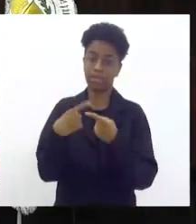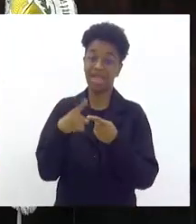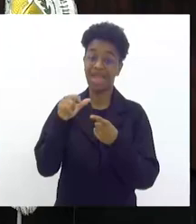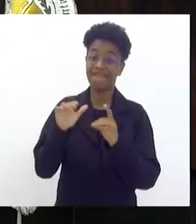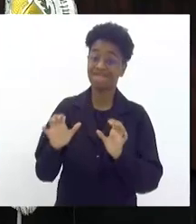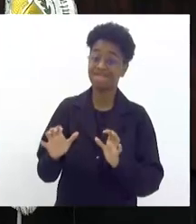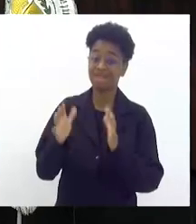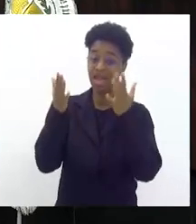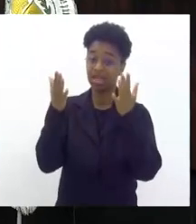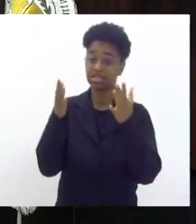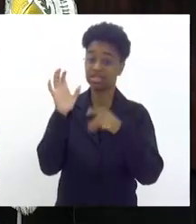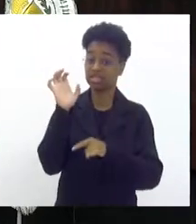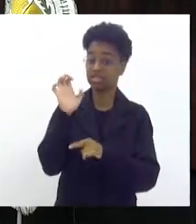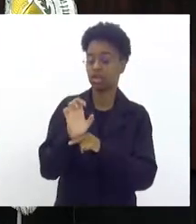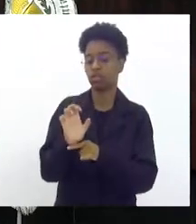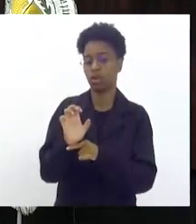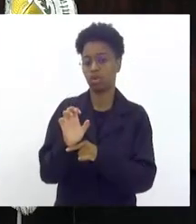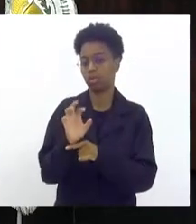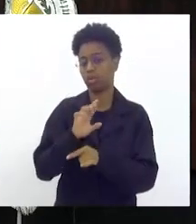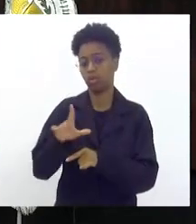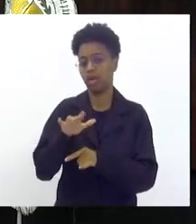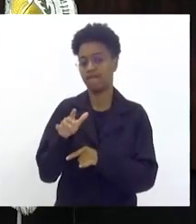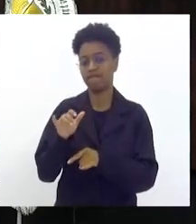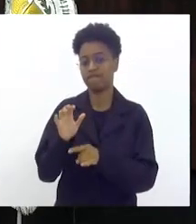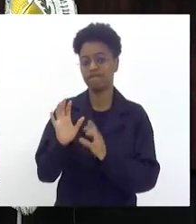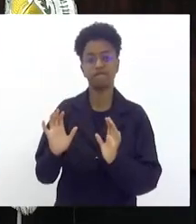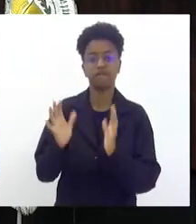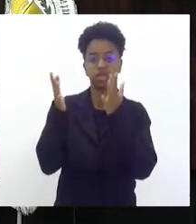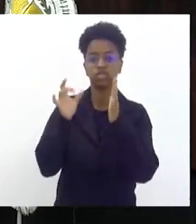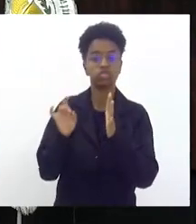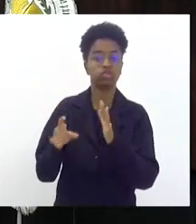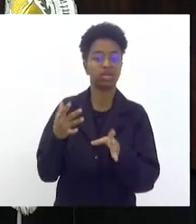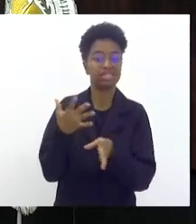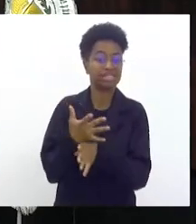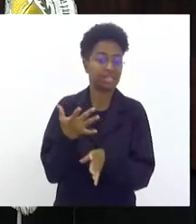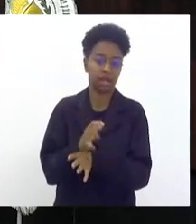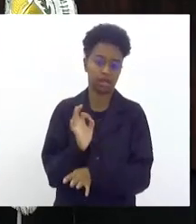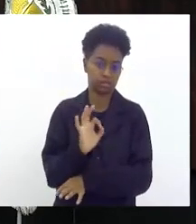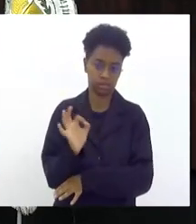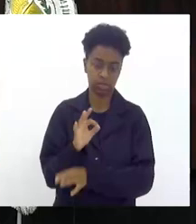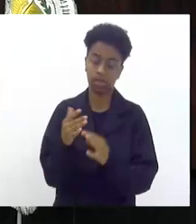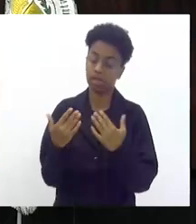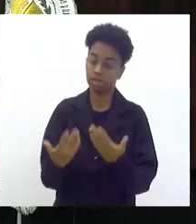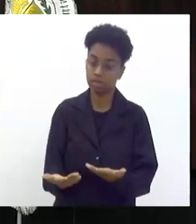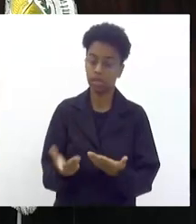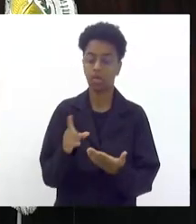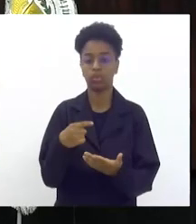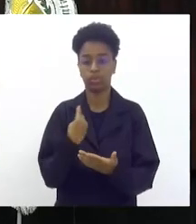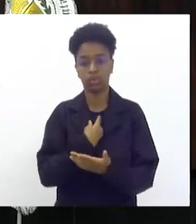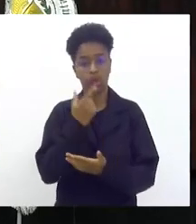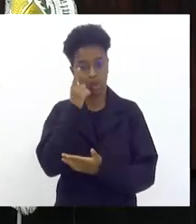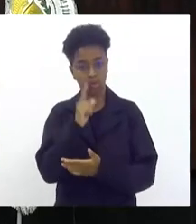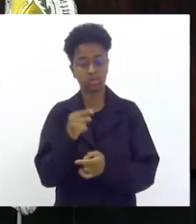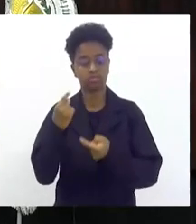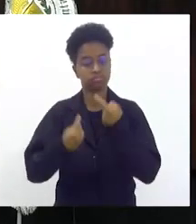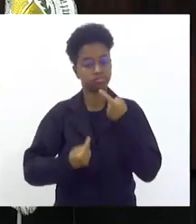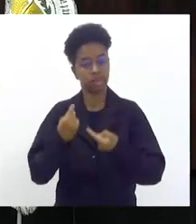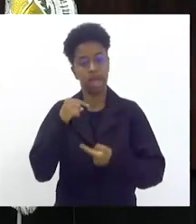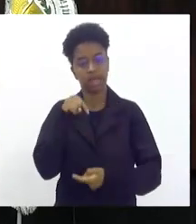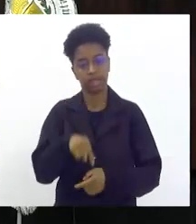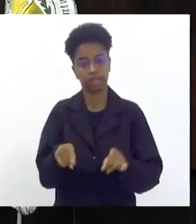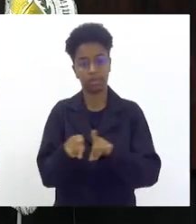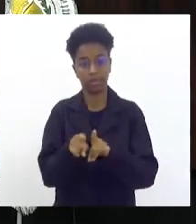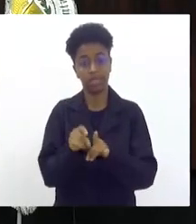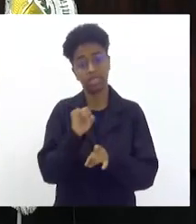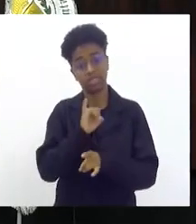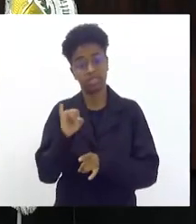de caráter estadual e não apenas municipal que a gente possa também fazer o processo de discussão aqui se o